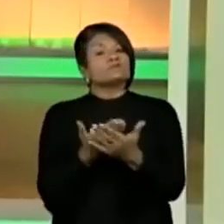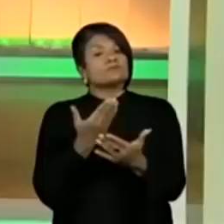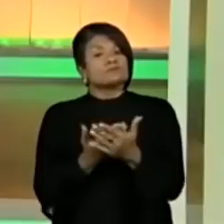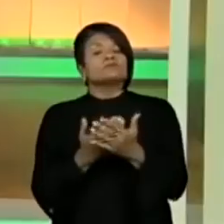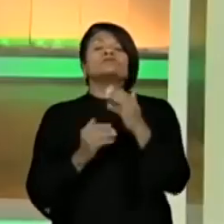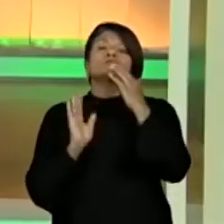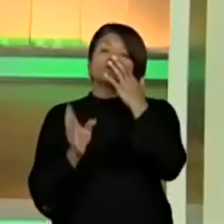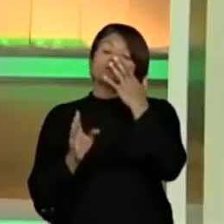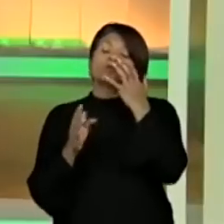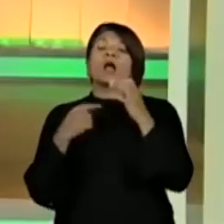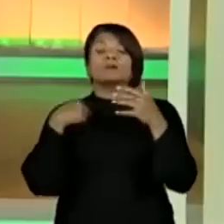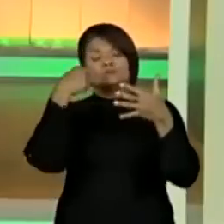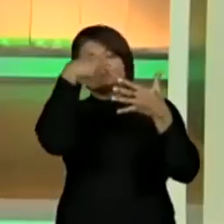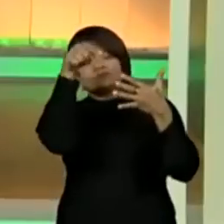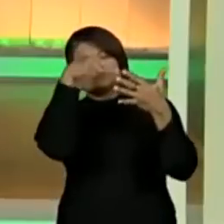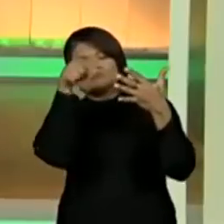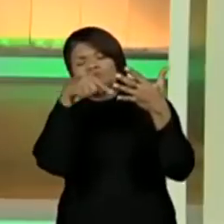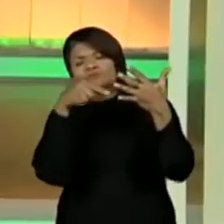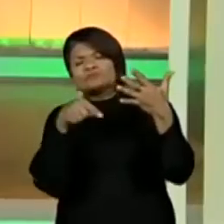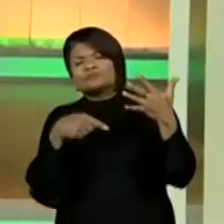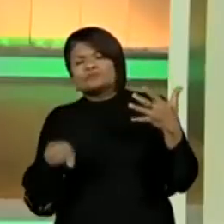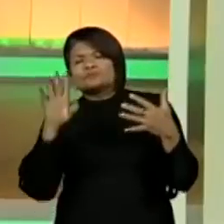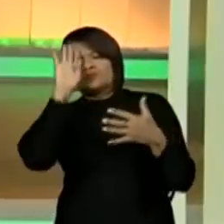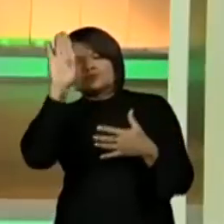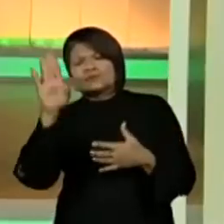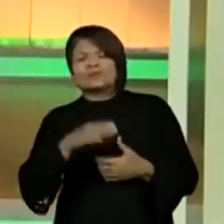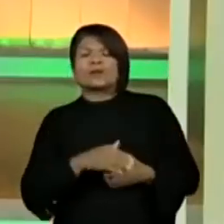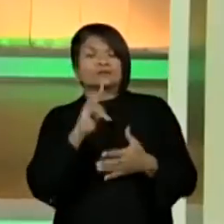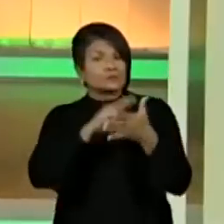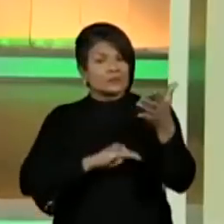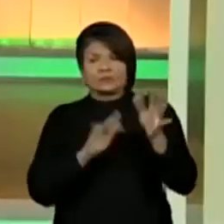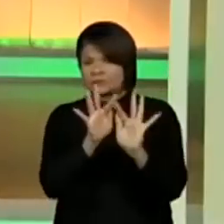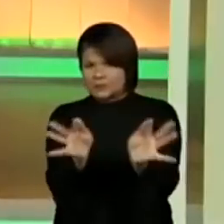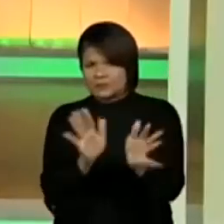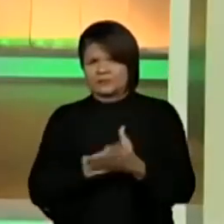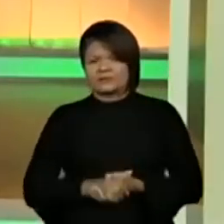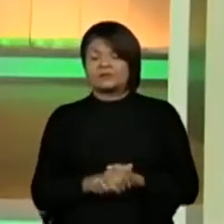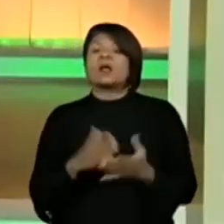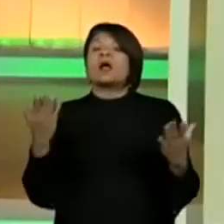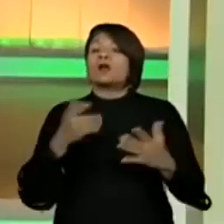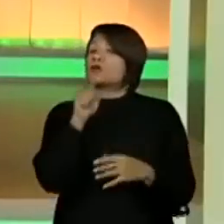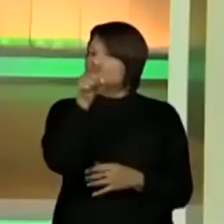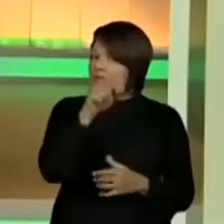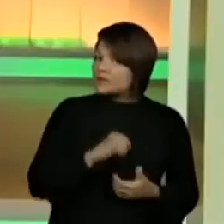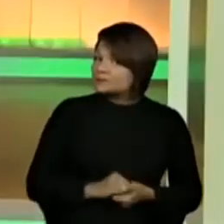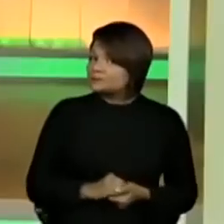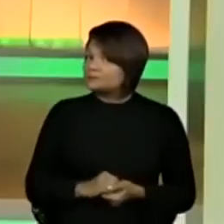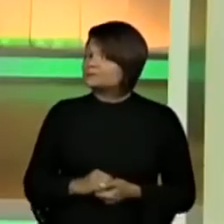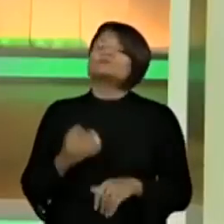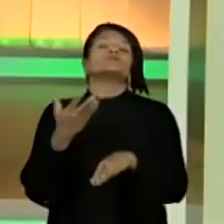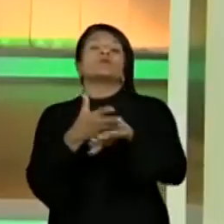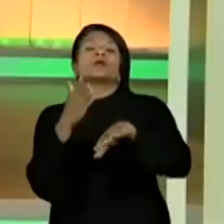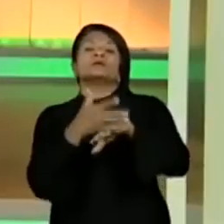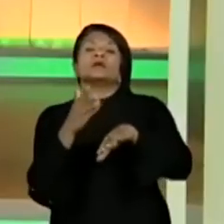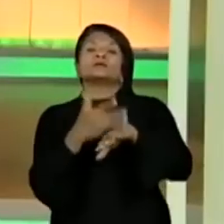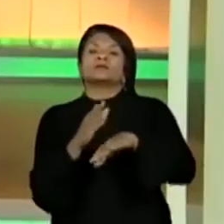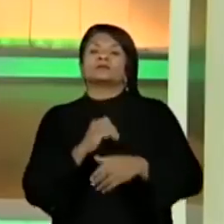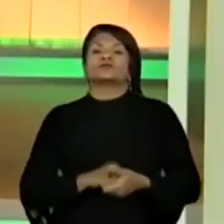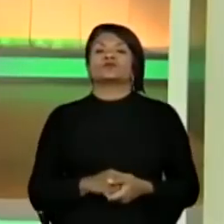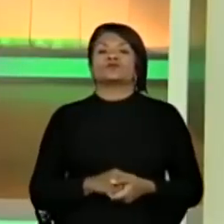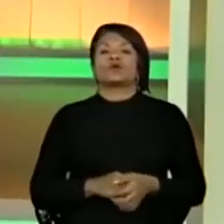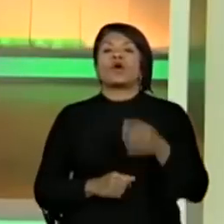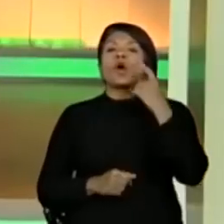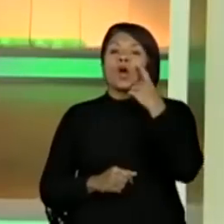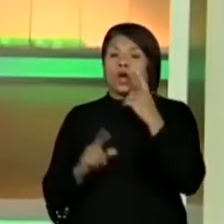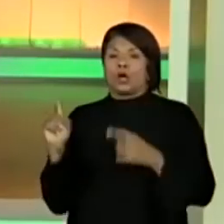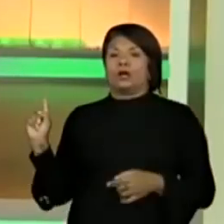Estudamos os aspectos principais desse texto. É isso. Simples assim. Agora é com vocês, gente. Exercício da professora. Olha